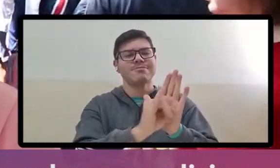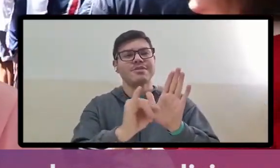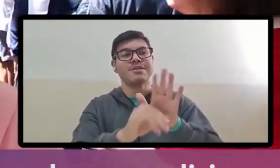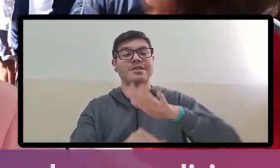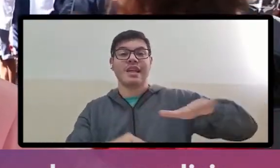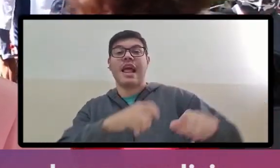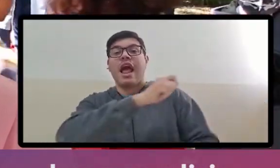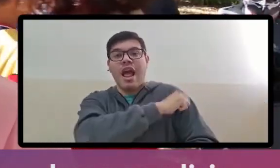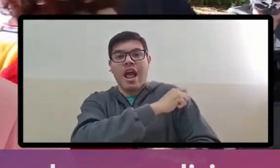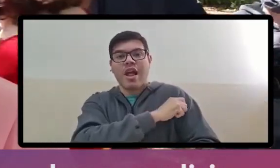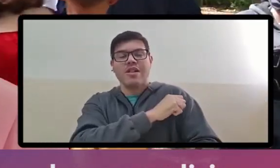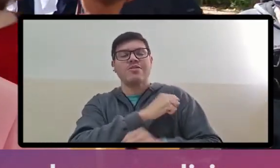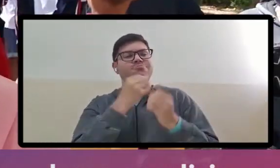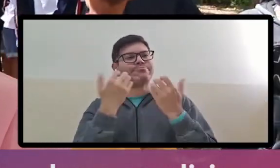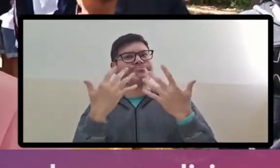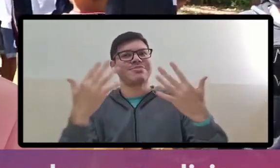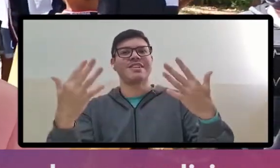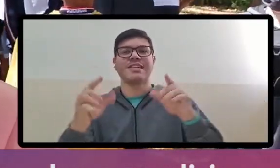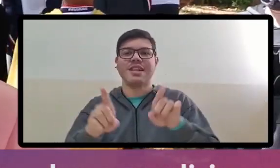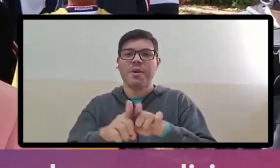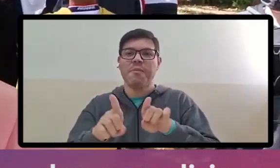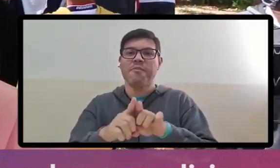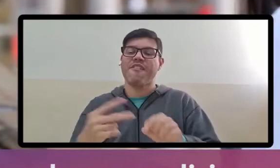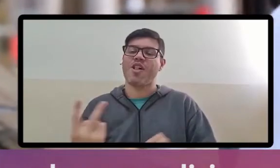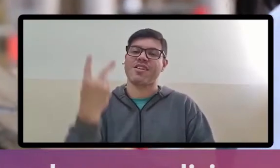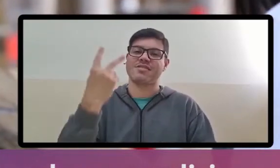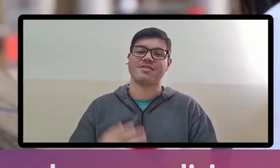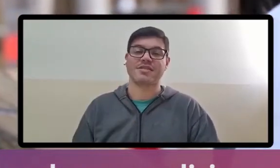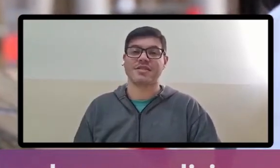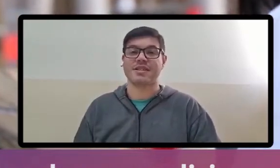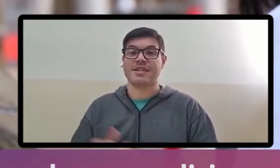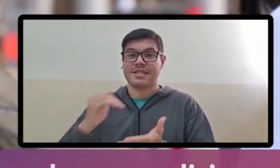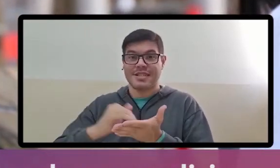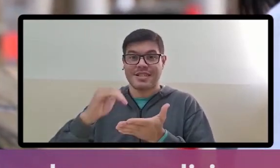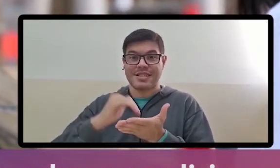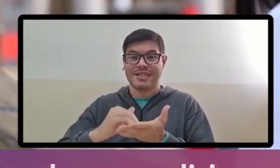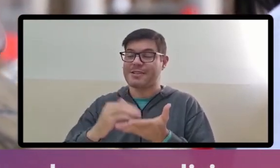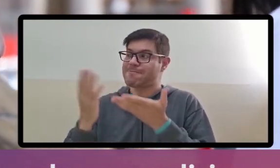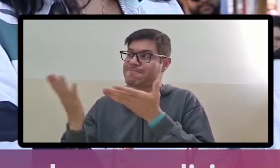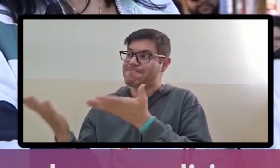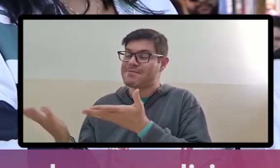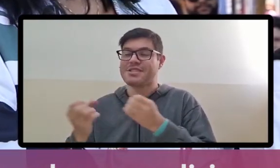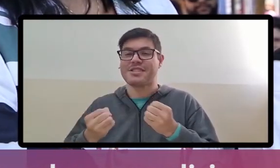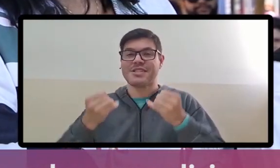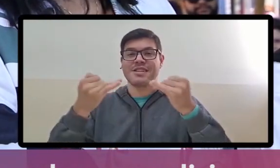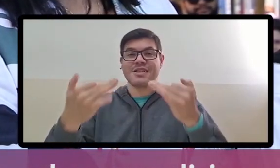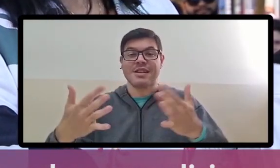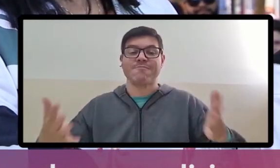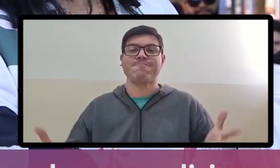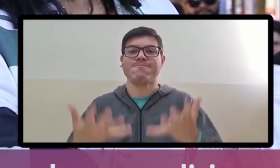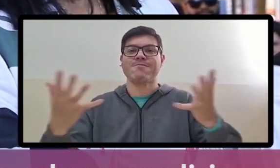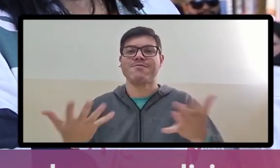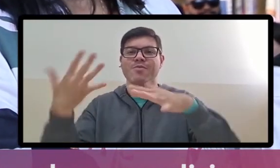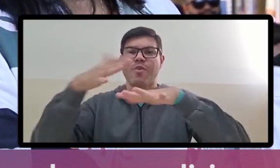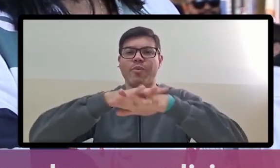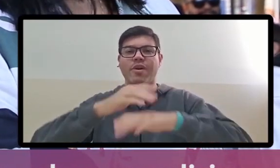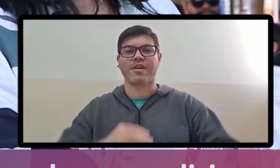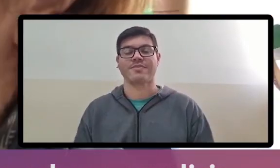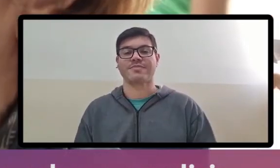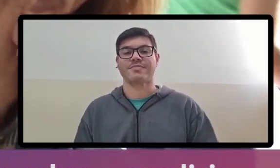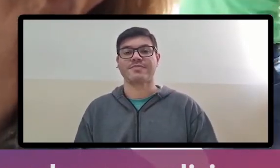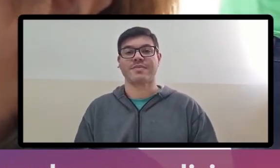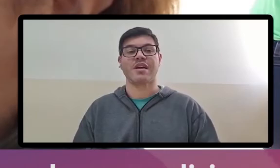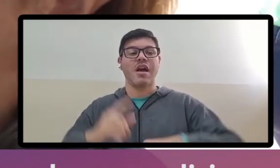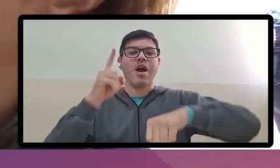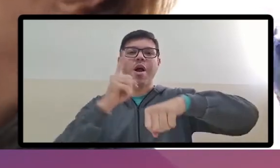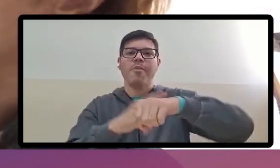as identidades dos alunos apareçam e sejam, de fato, valorizadas. Para a Secretária de Assistência Social, o evento promove a inclusão.